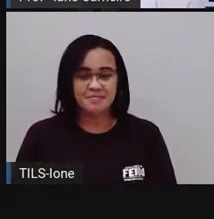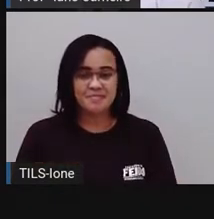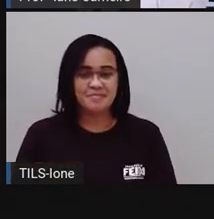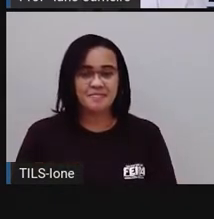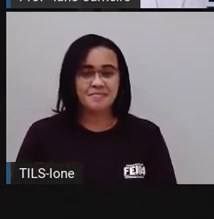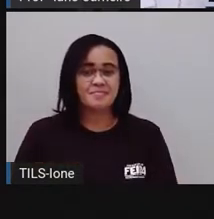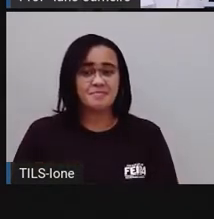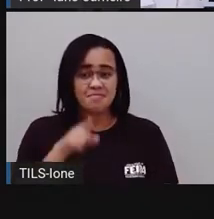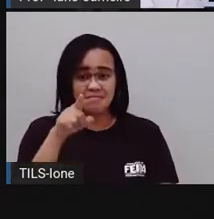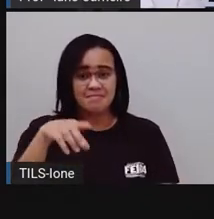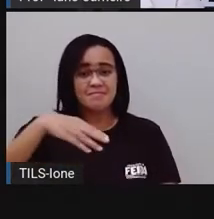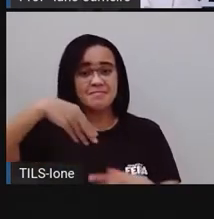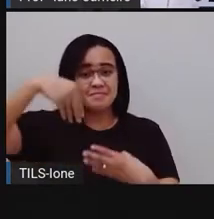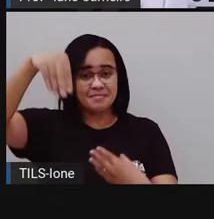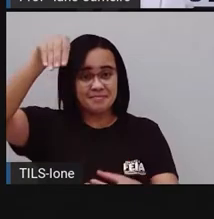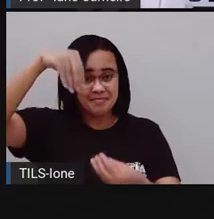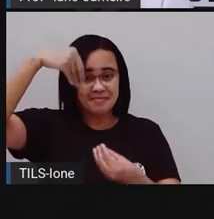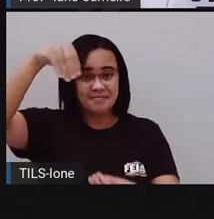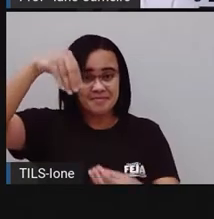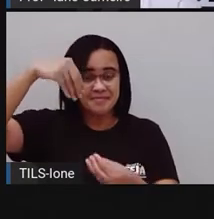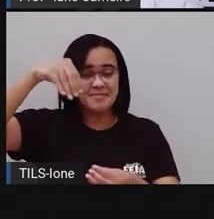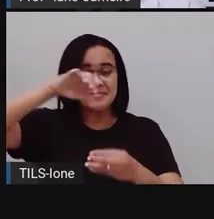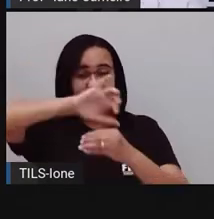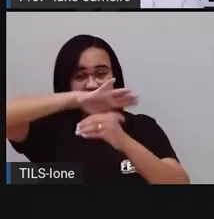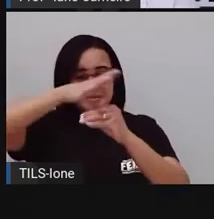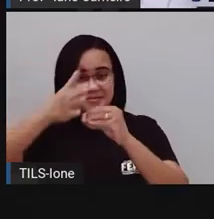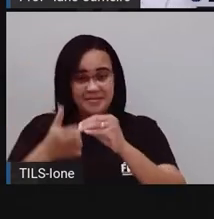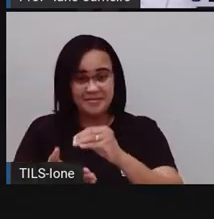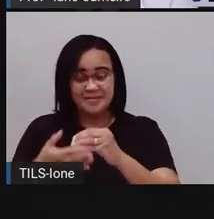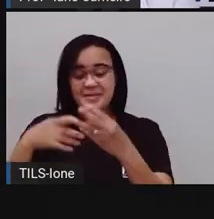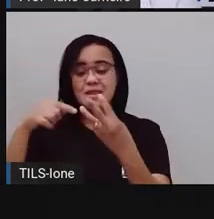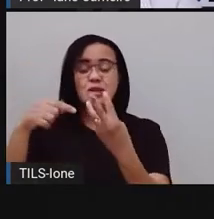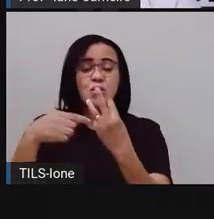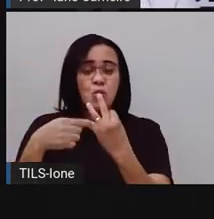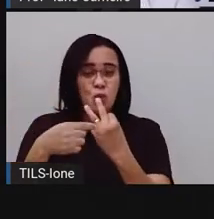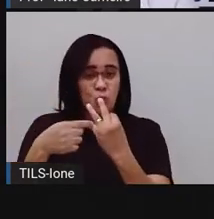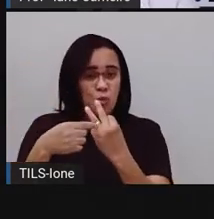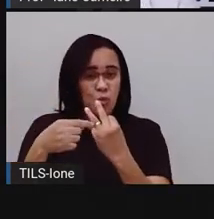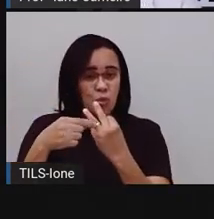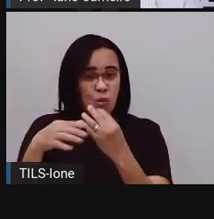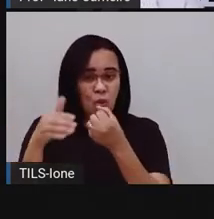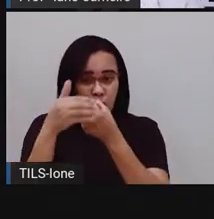Este é o pano que cobria o anel da princesa Maribel.